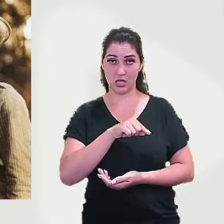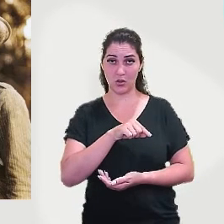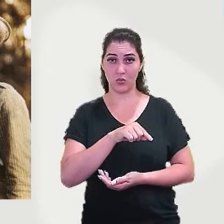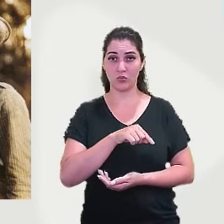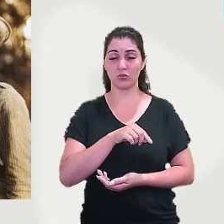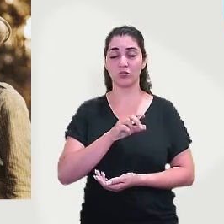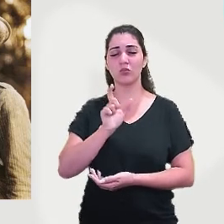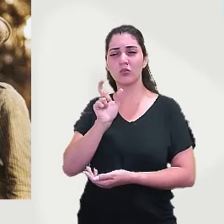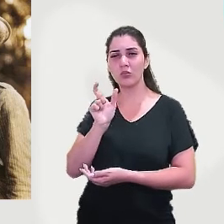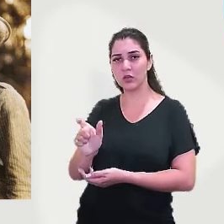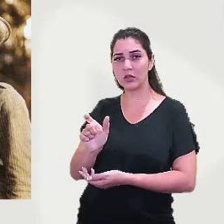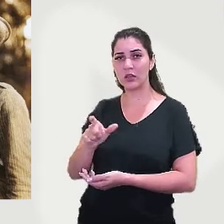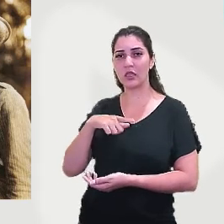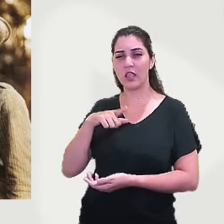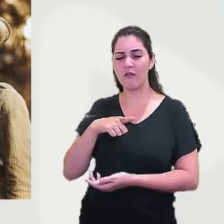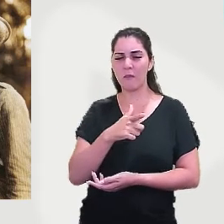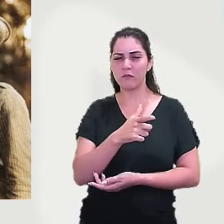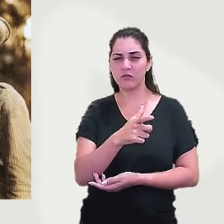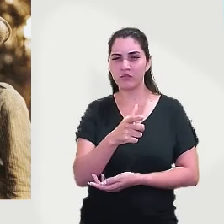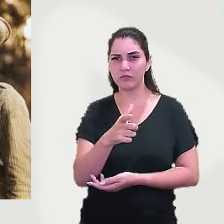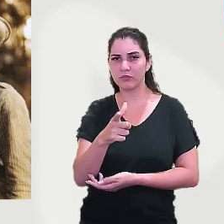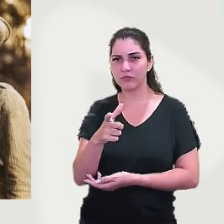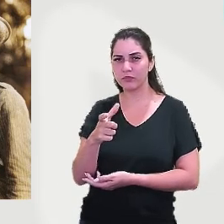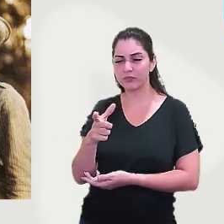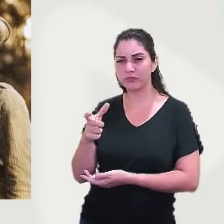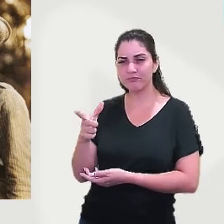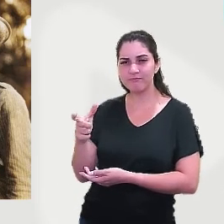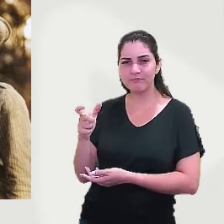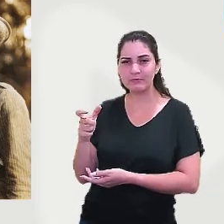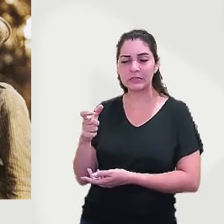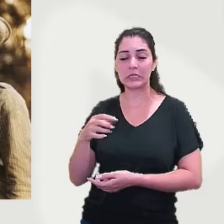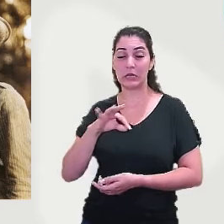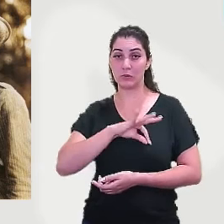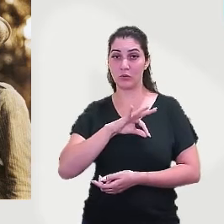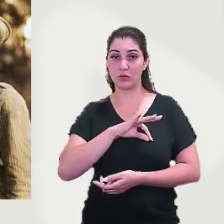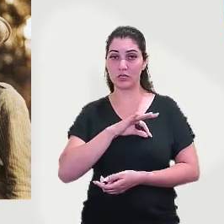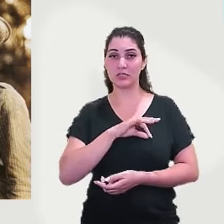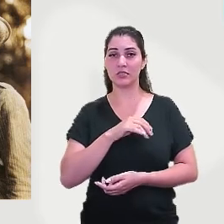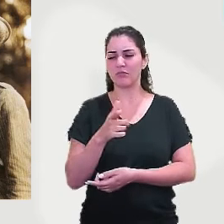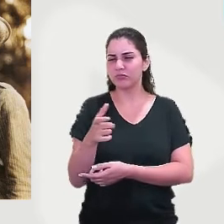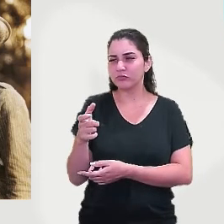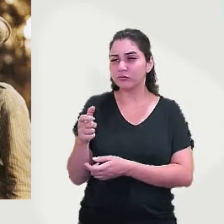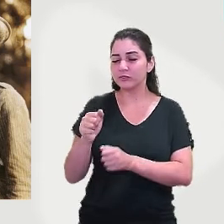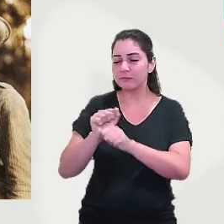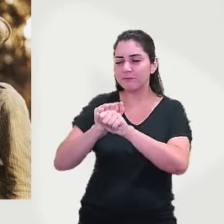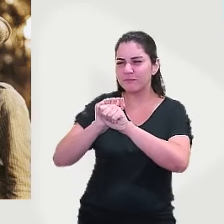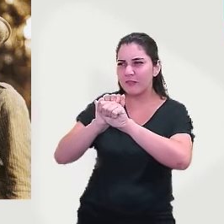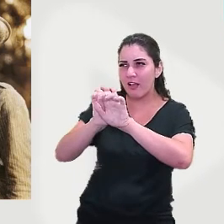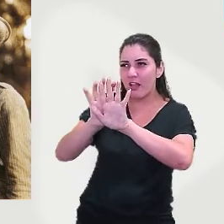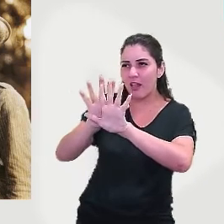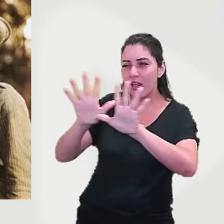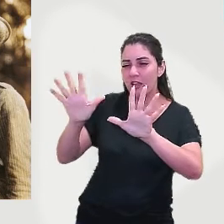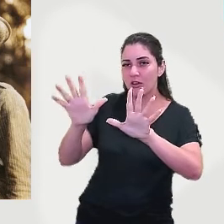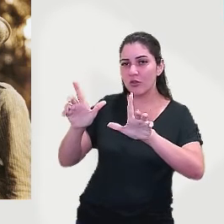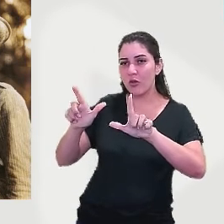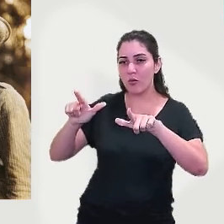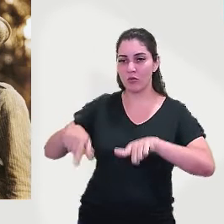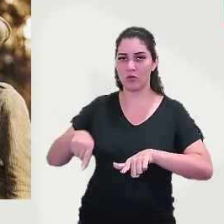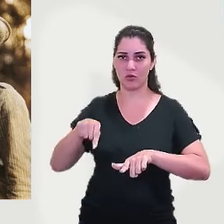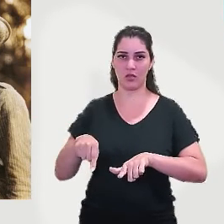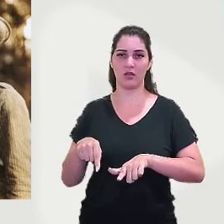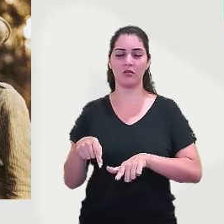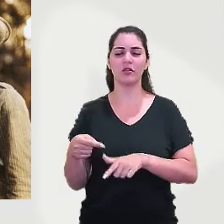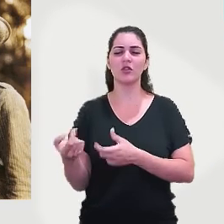disparou tantos tiros, que sua espirgarda iluminou parte do ambiente, fazendo uma analogia ao